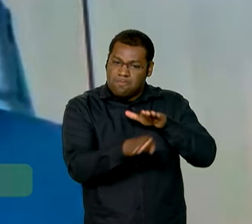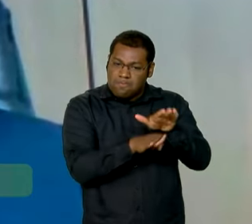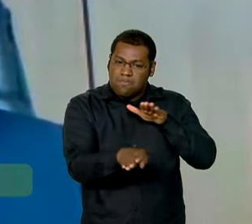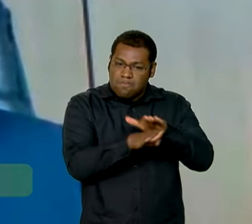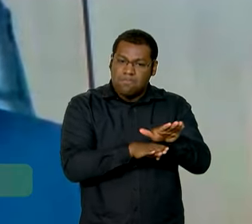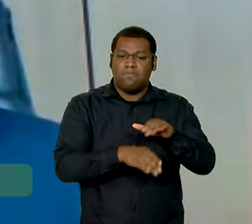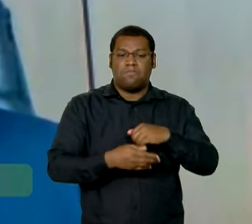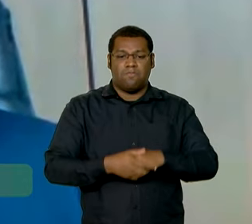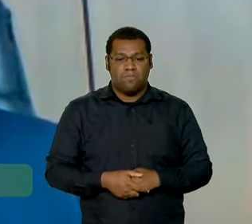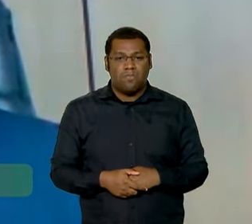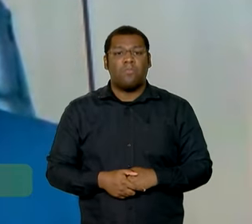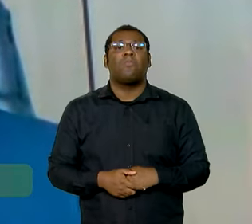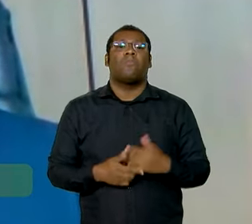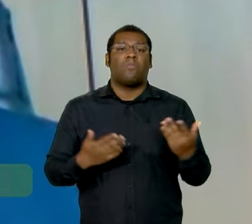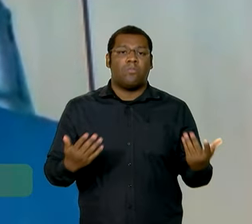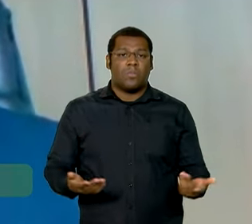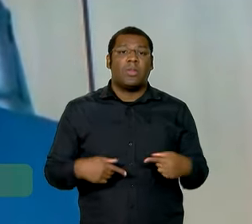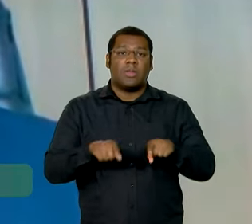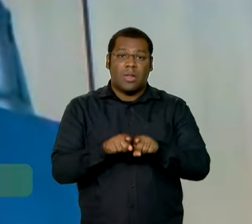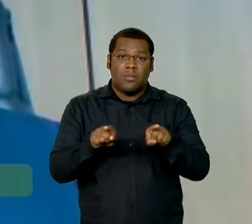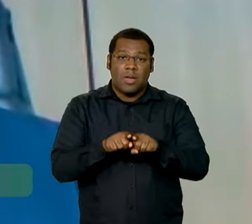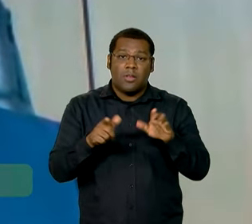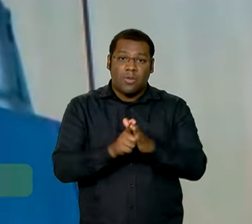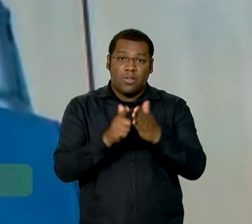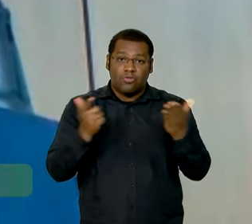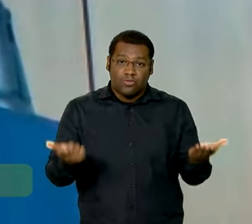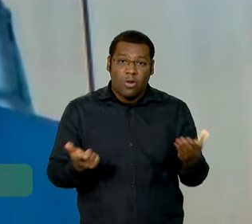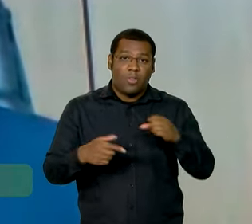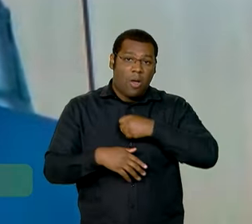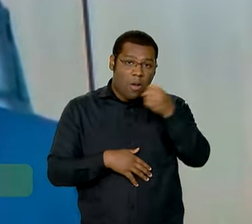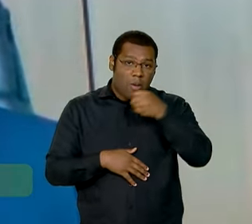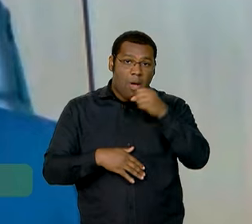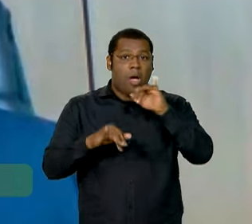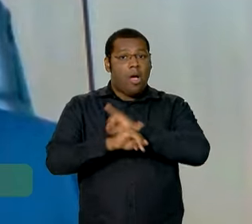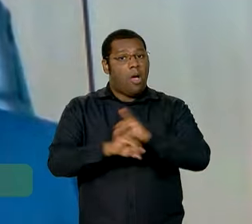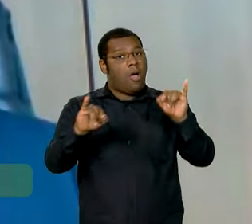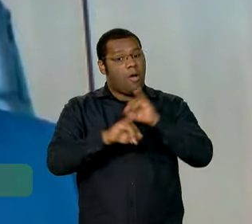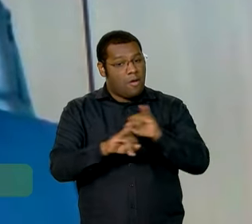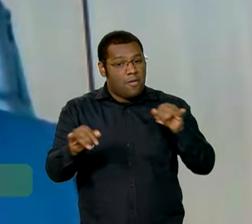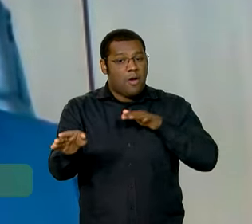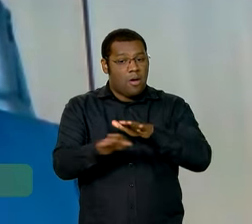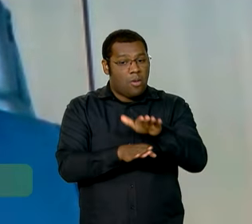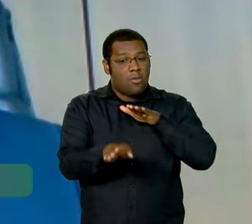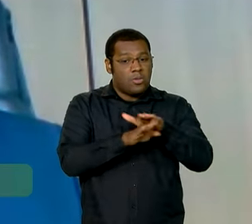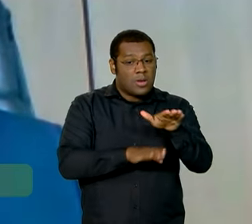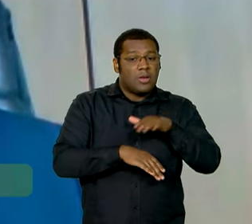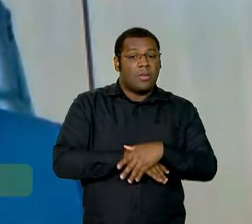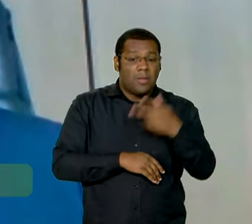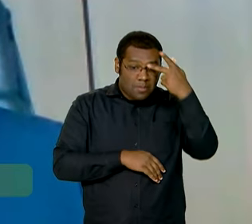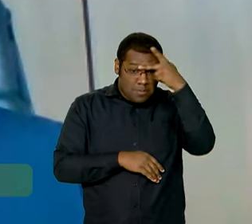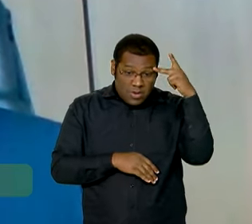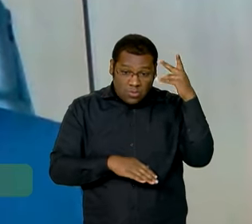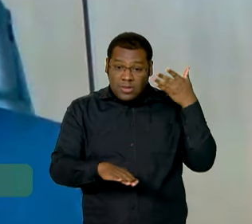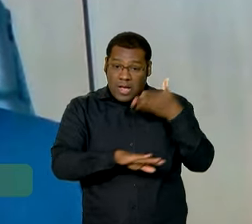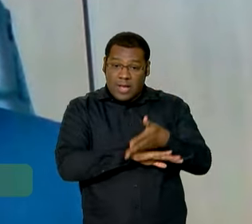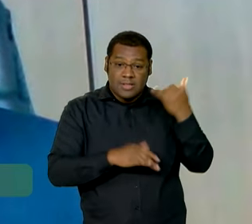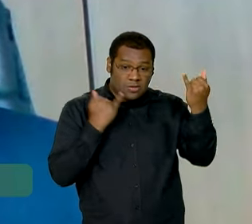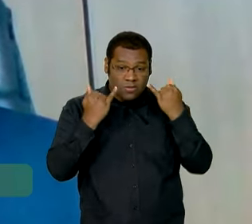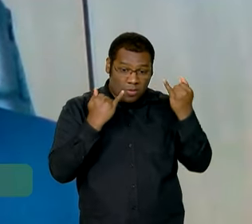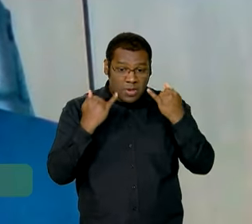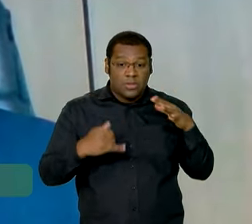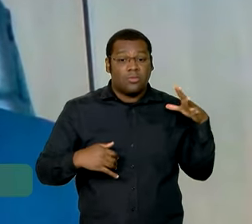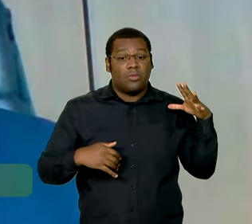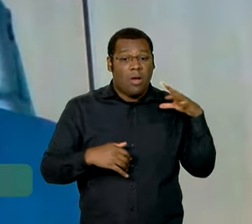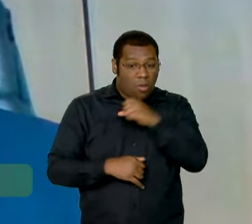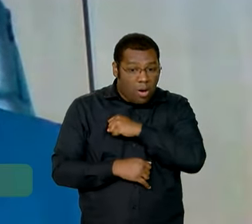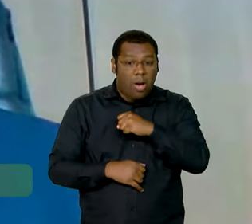intensificando o contato com a imprensa para que isso chegue ao maior número de pessoas possível. Mas